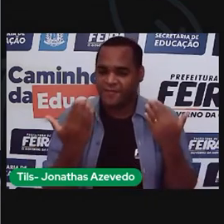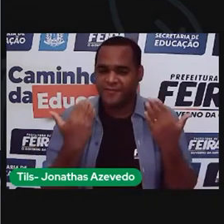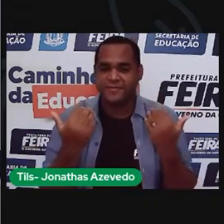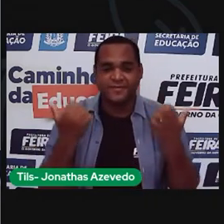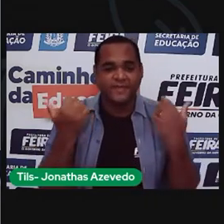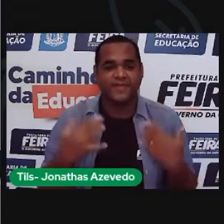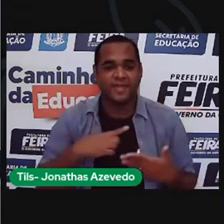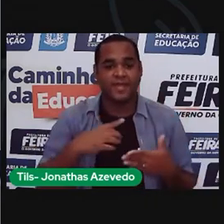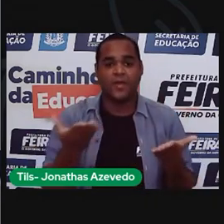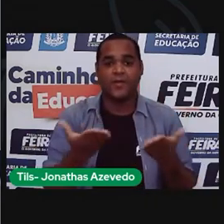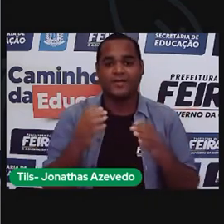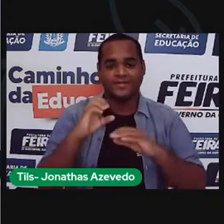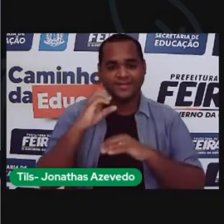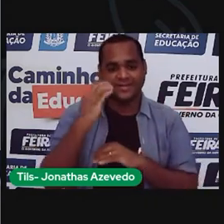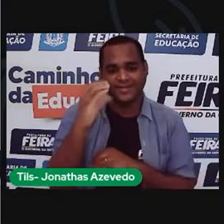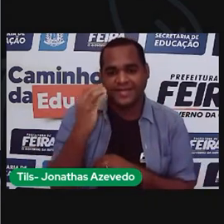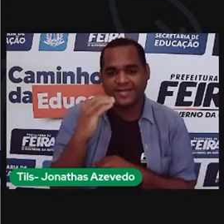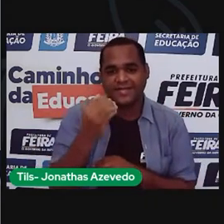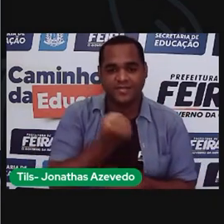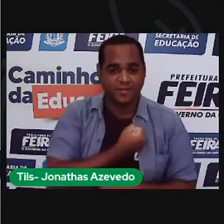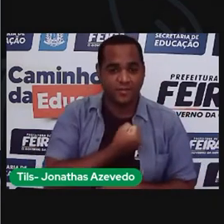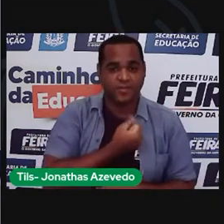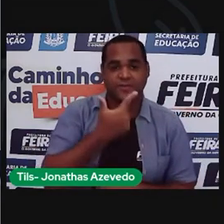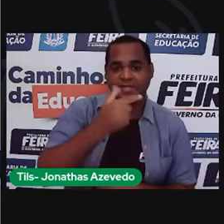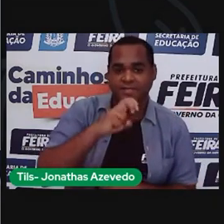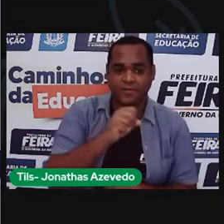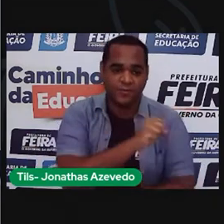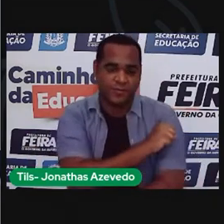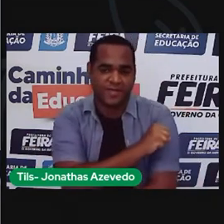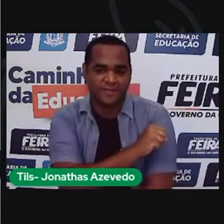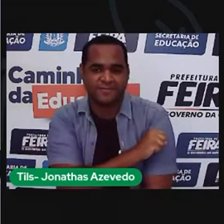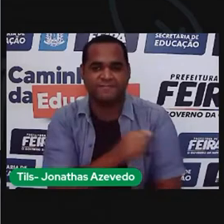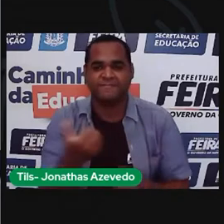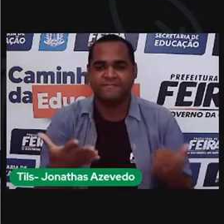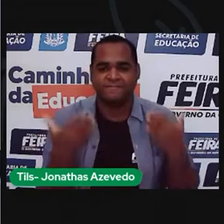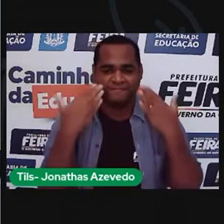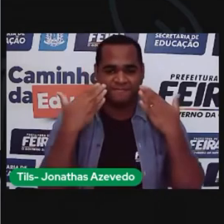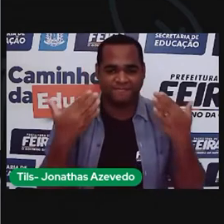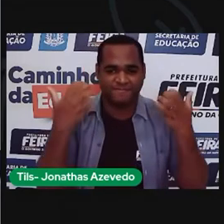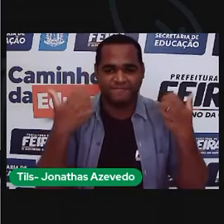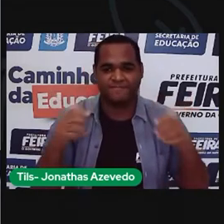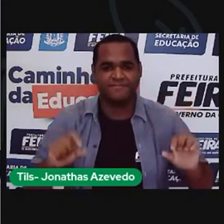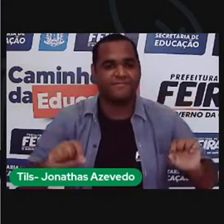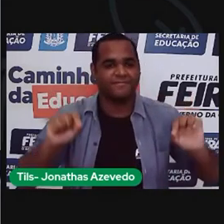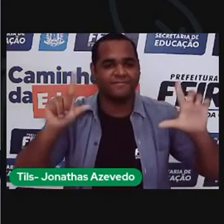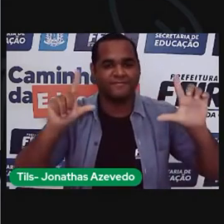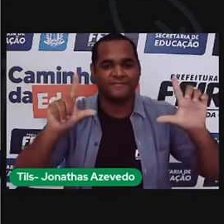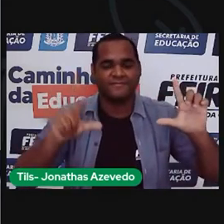aula de ciências de número 25 do oitavo ano. Vou colocar minha apresentação para vocês.